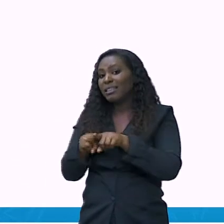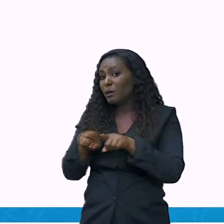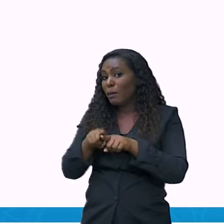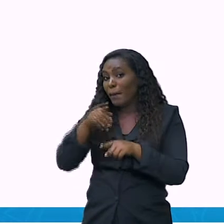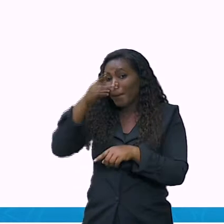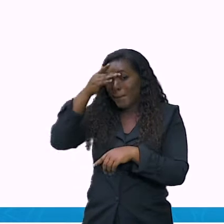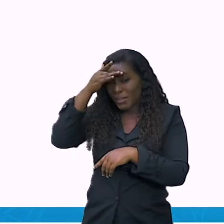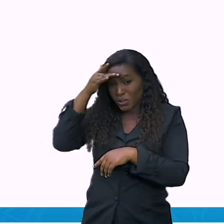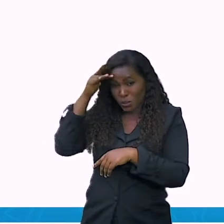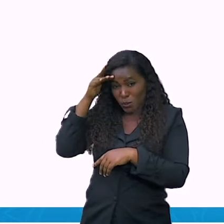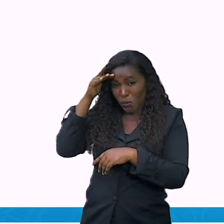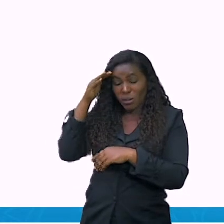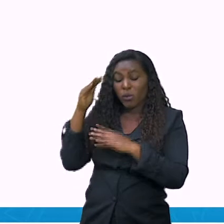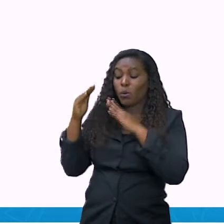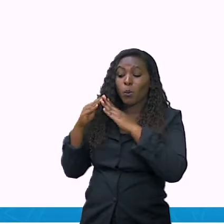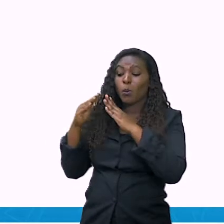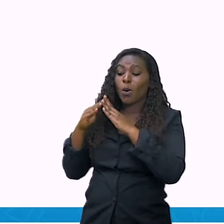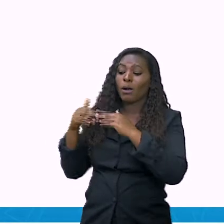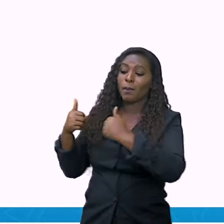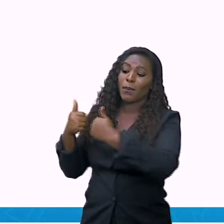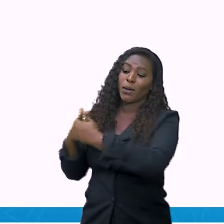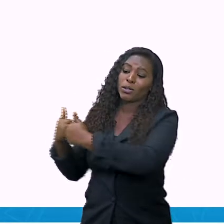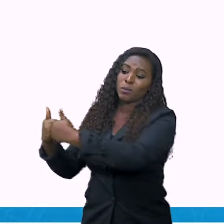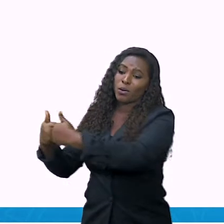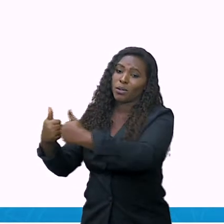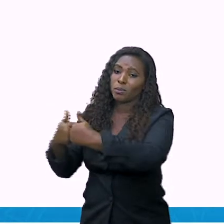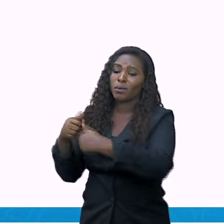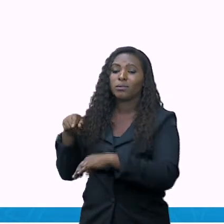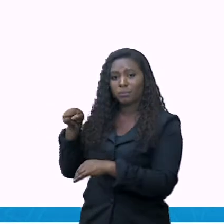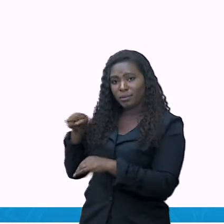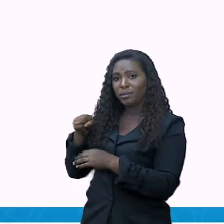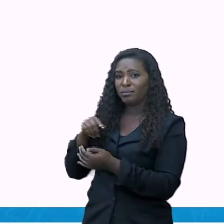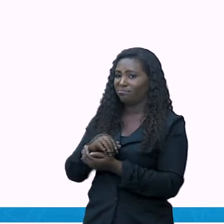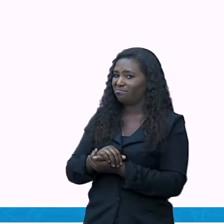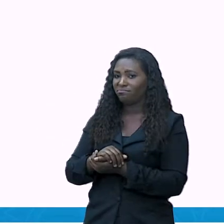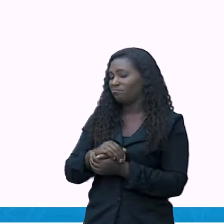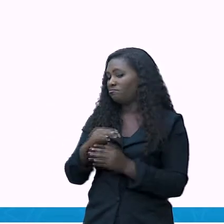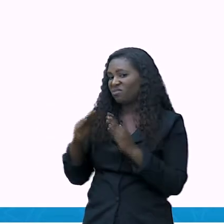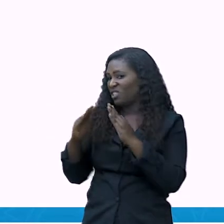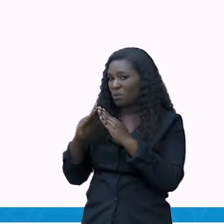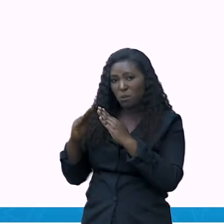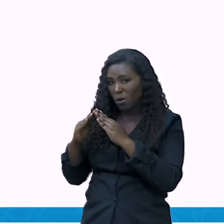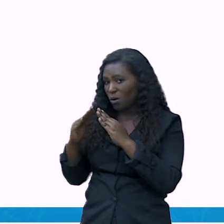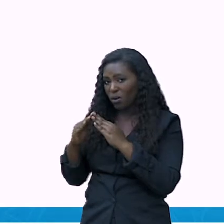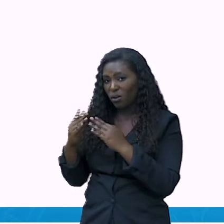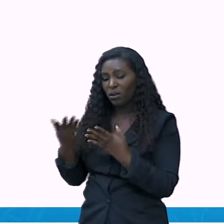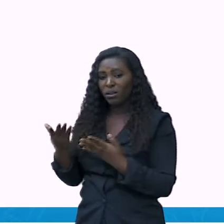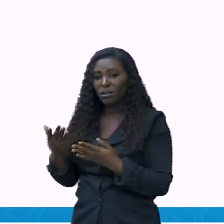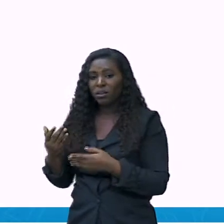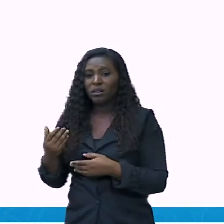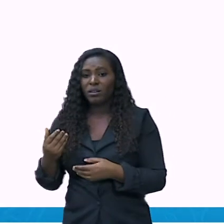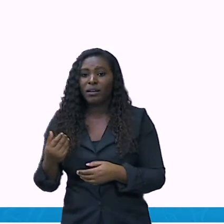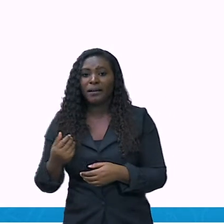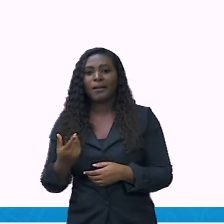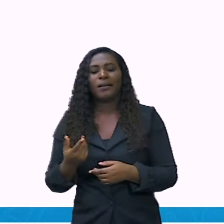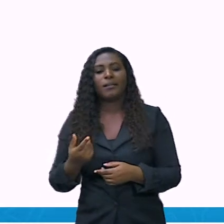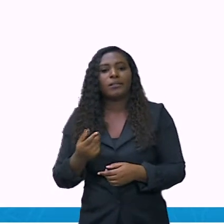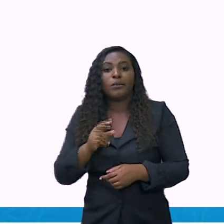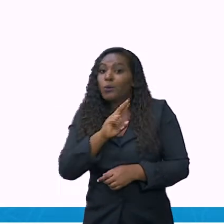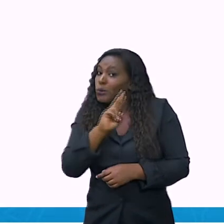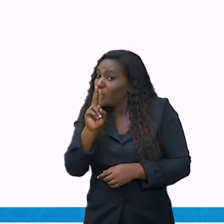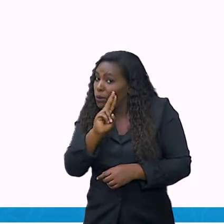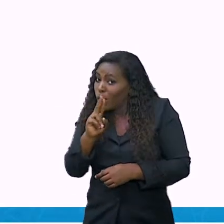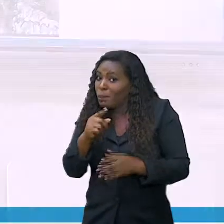É o mar morto. E o nome dele já diz e mostra a dificuldade,